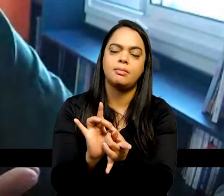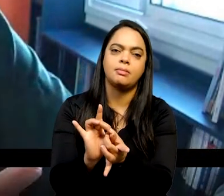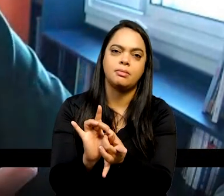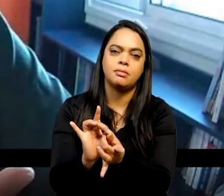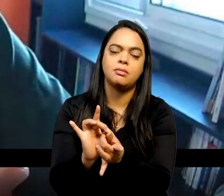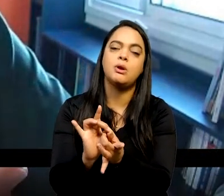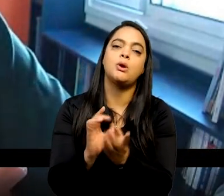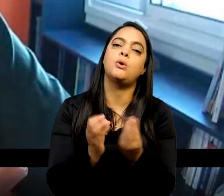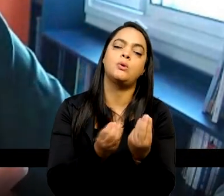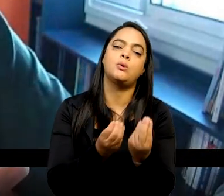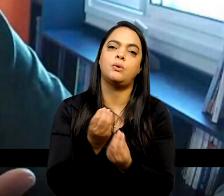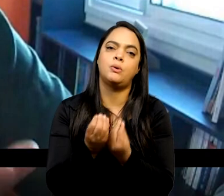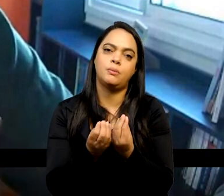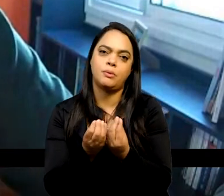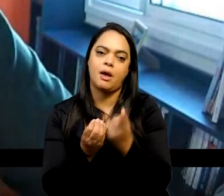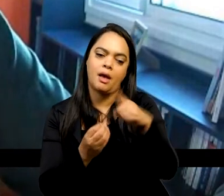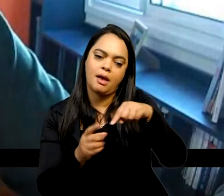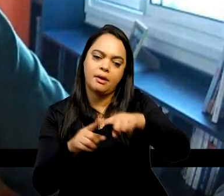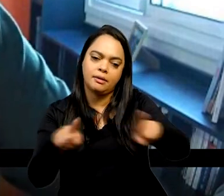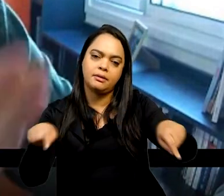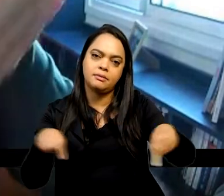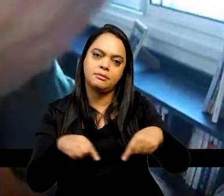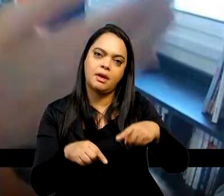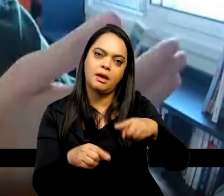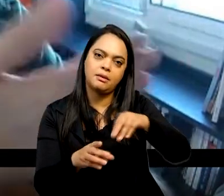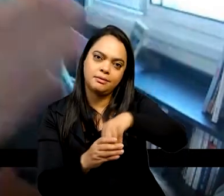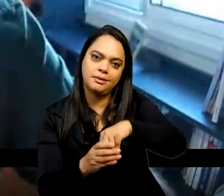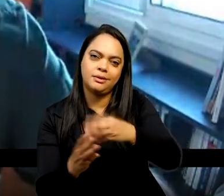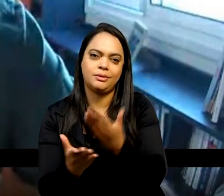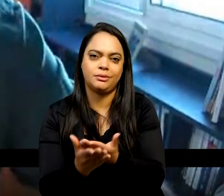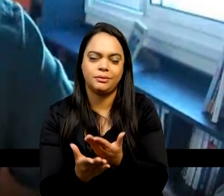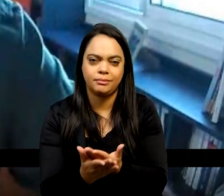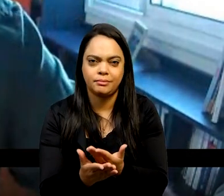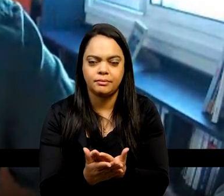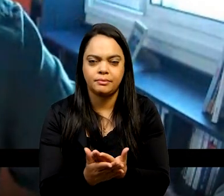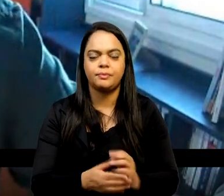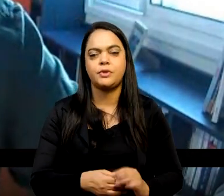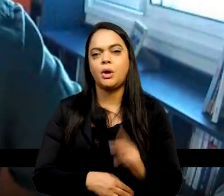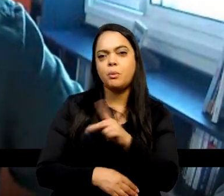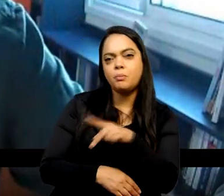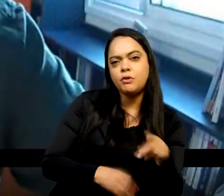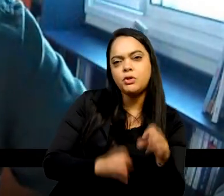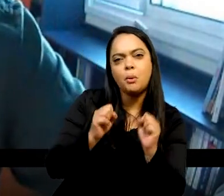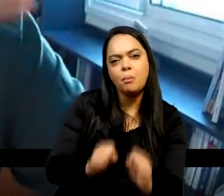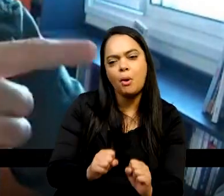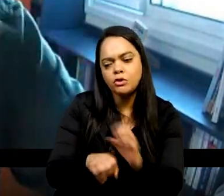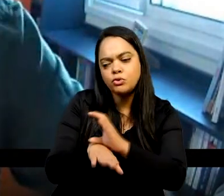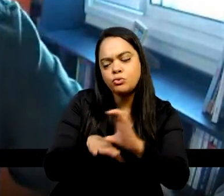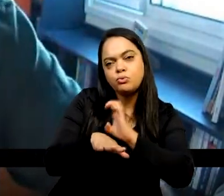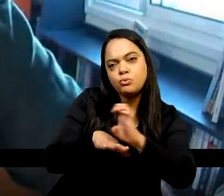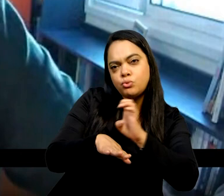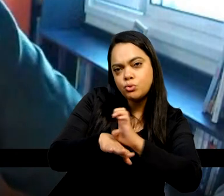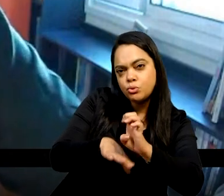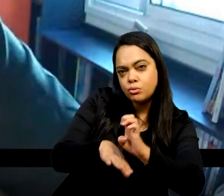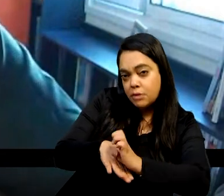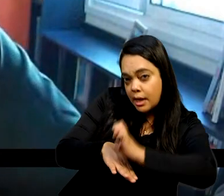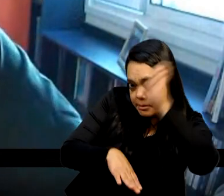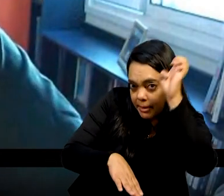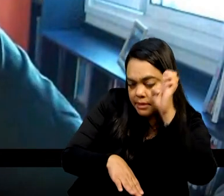de uma sala de aula. São vários, então o professor, ele pode fazer um curso de especialização, né, o professor da